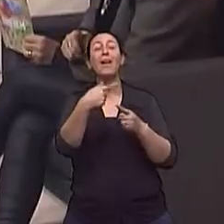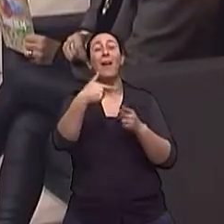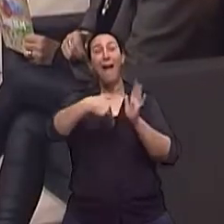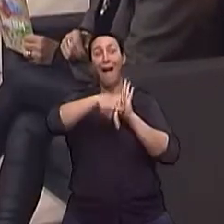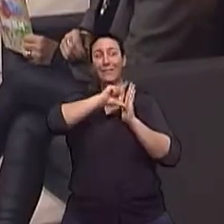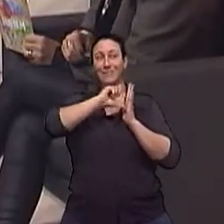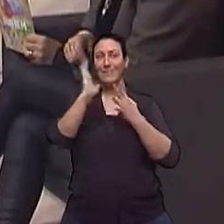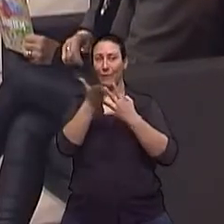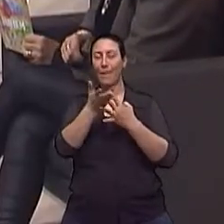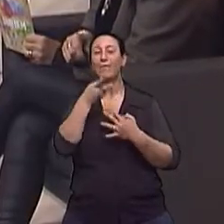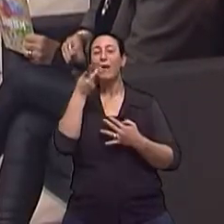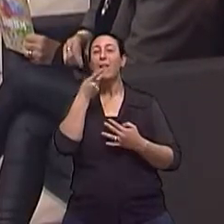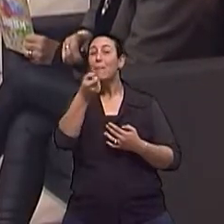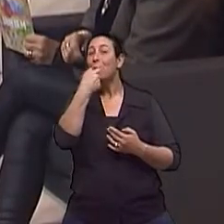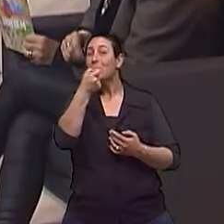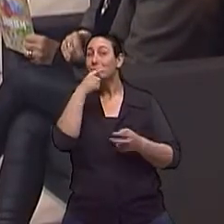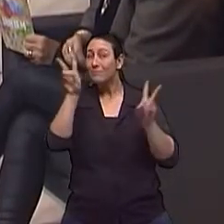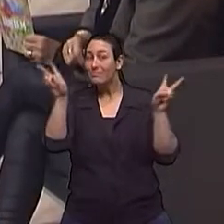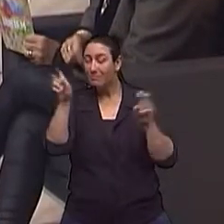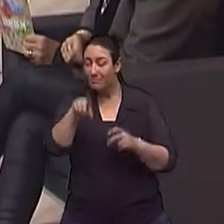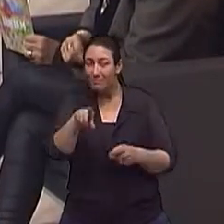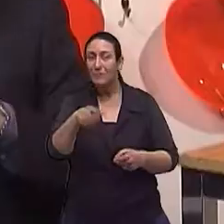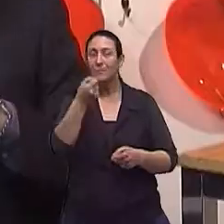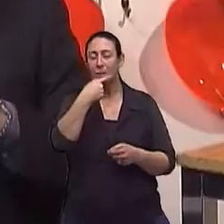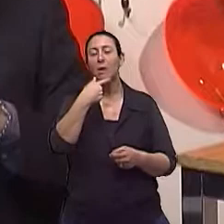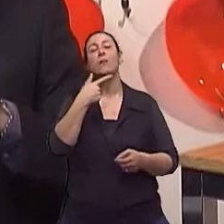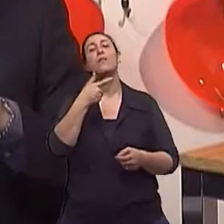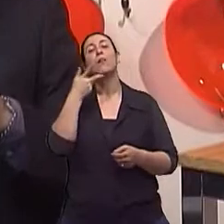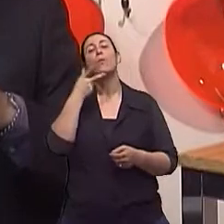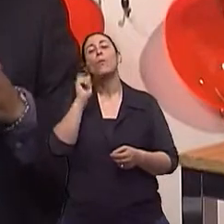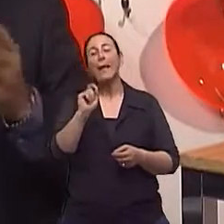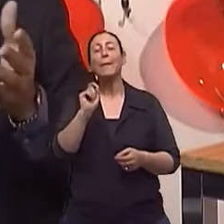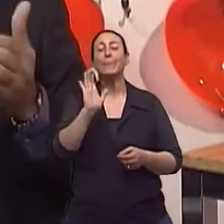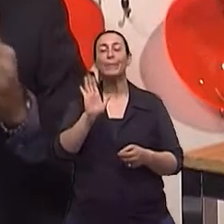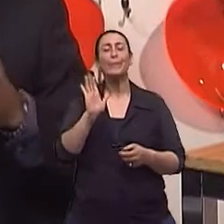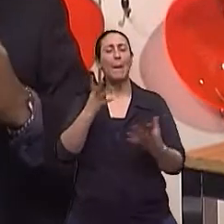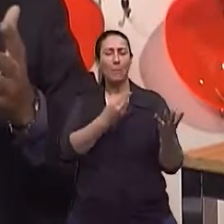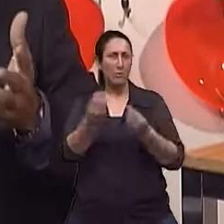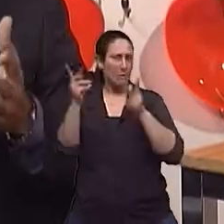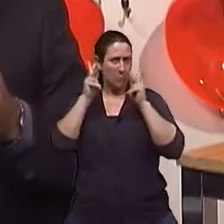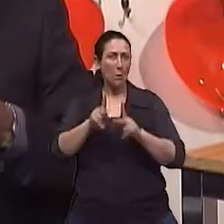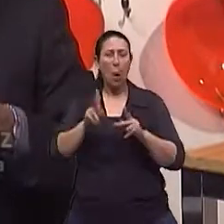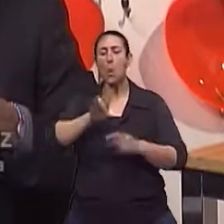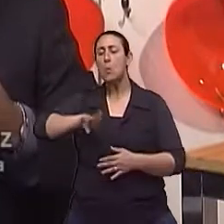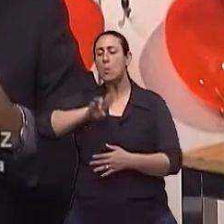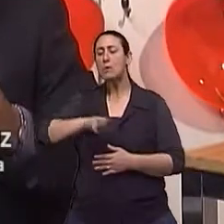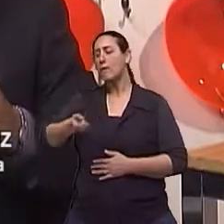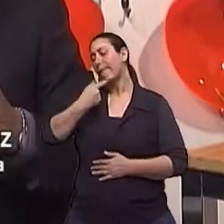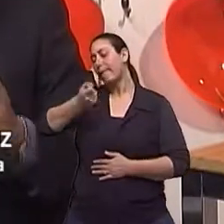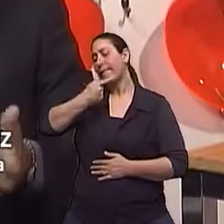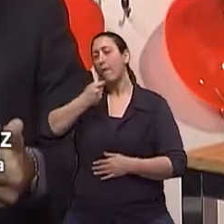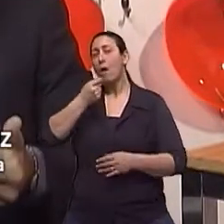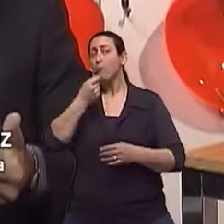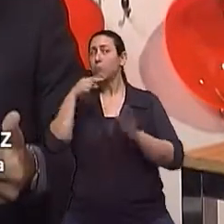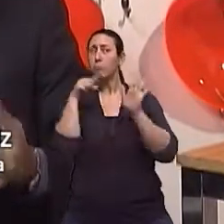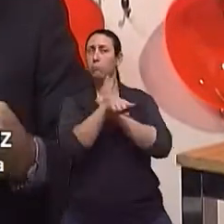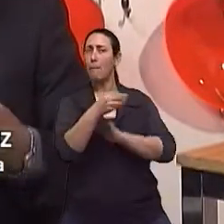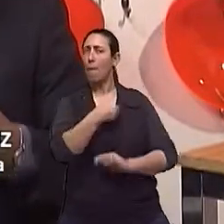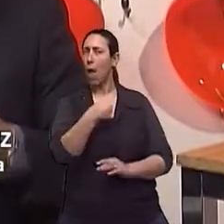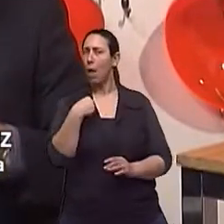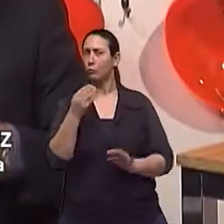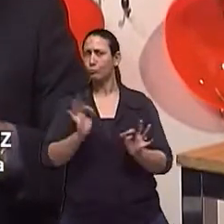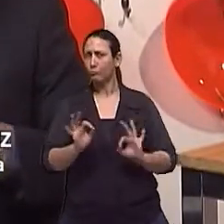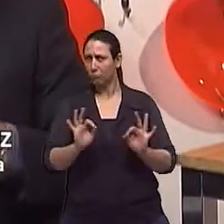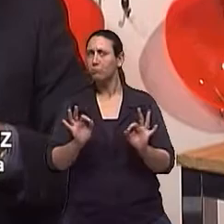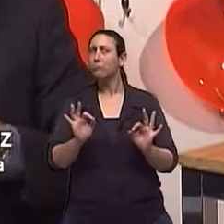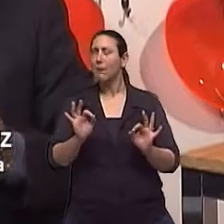Nós falamos dos medicamentos que são usados, às vezes, indefinidamente, né? Muitas vezes sem o médico saber e que causam parkinsonismo medicamentoso, como se